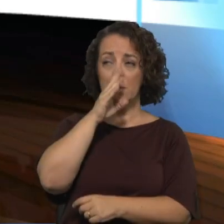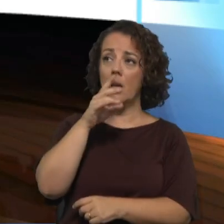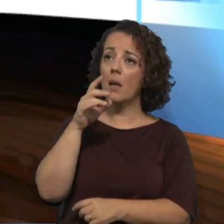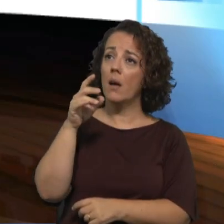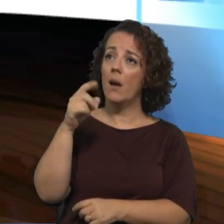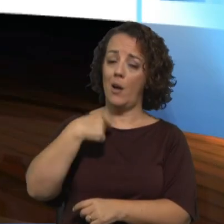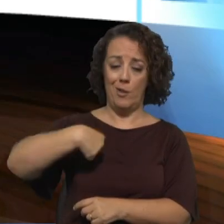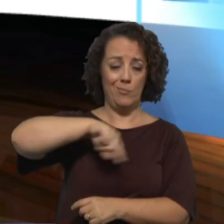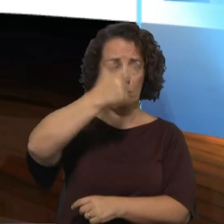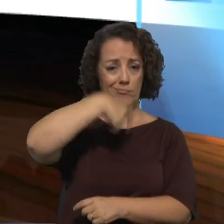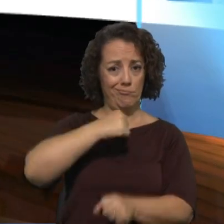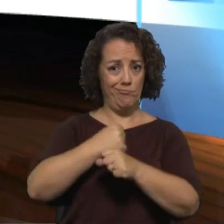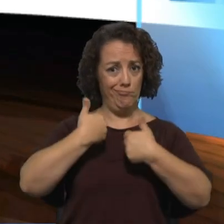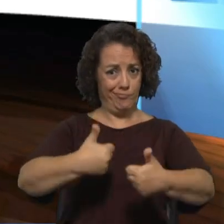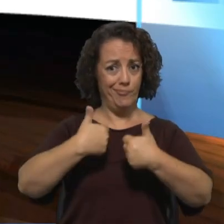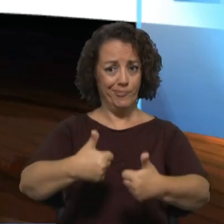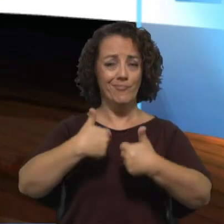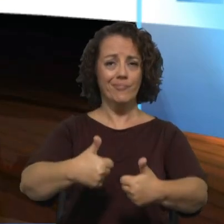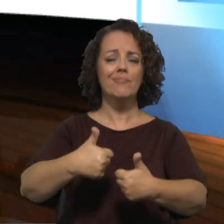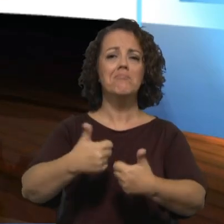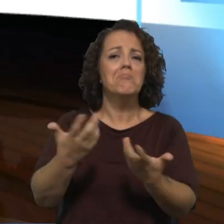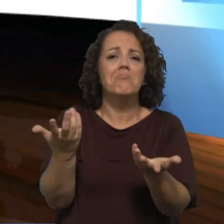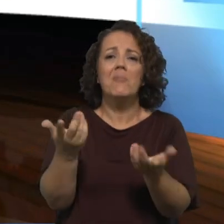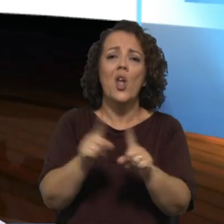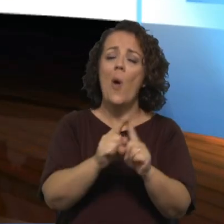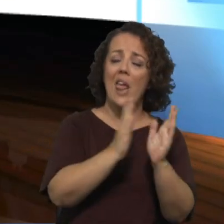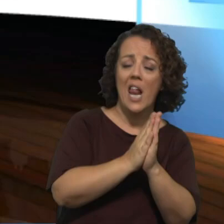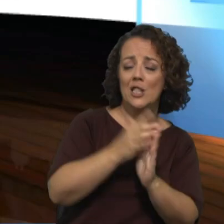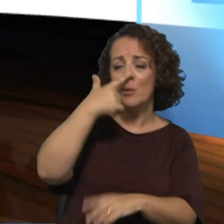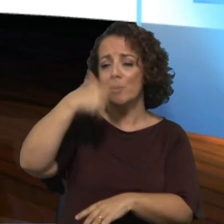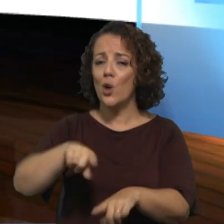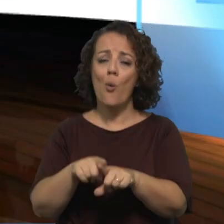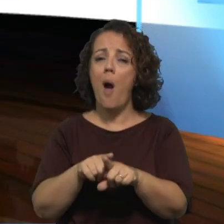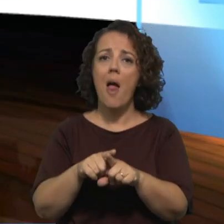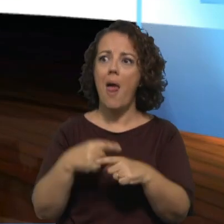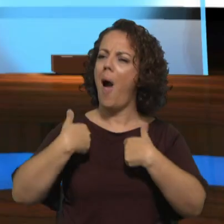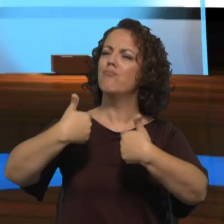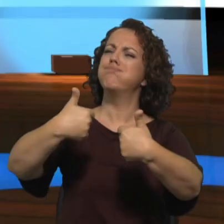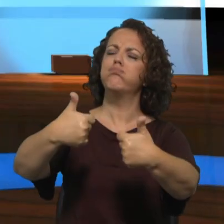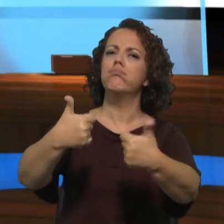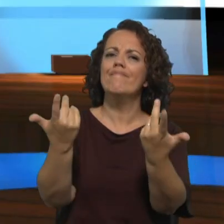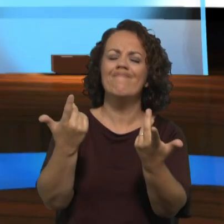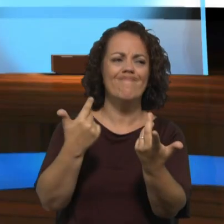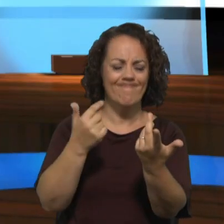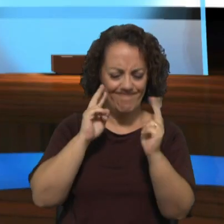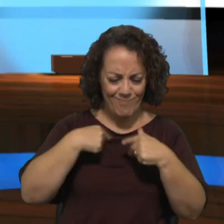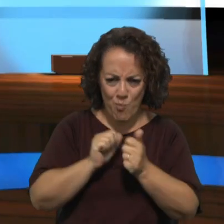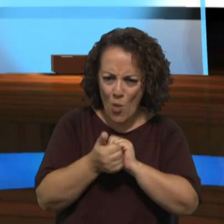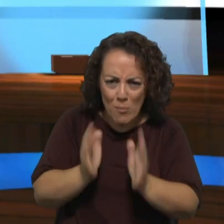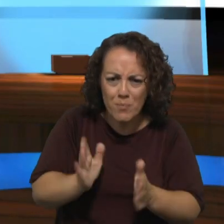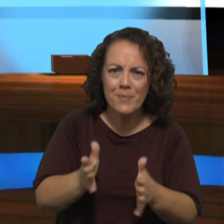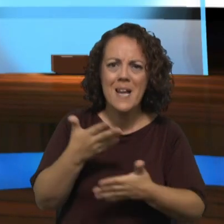não nos apercebemos o que é que podemos melhorar. E, se funciona para as pessoas, funciona para a igreja também. Mas há toda uma expectativa criada em torno